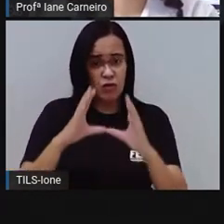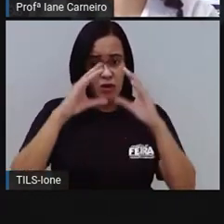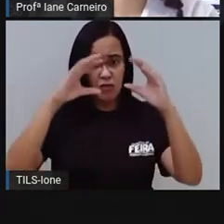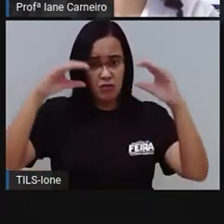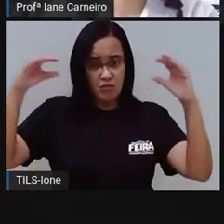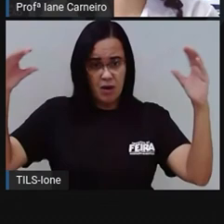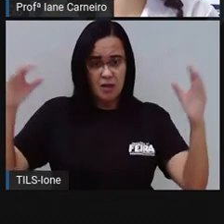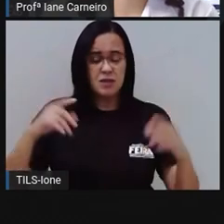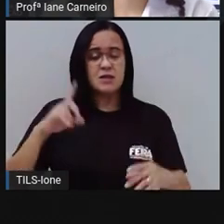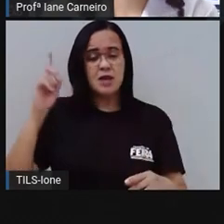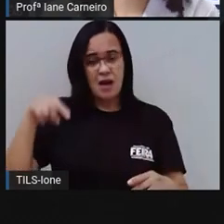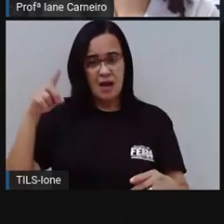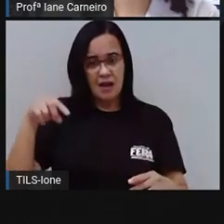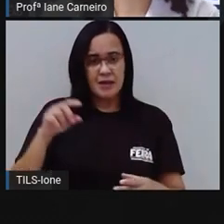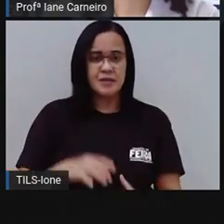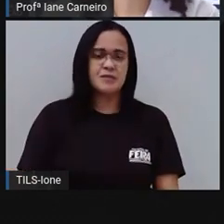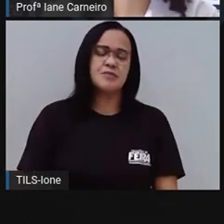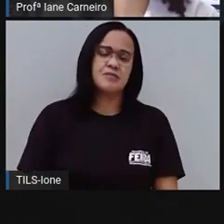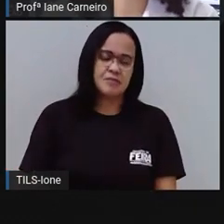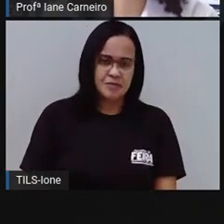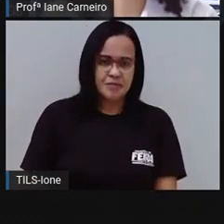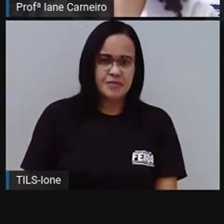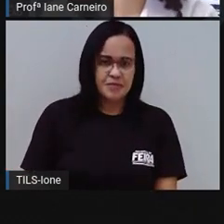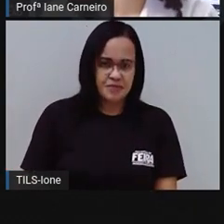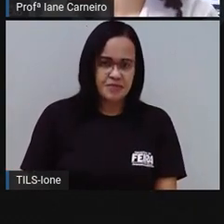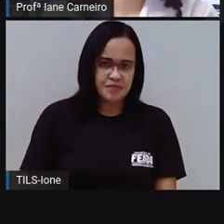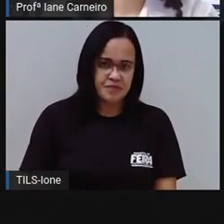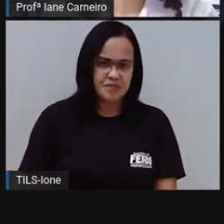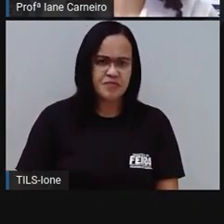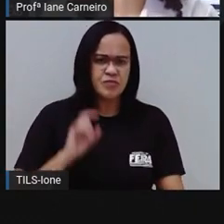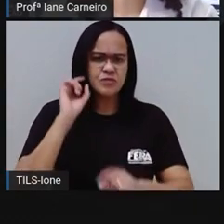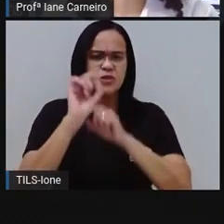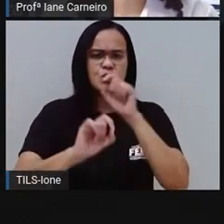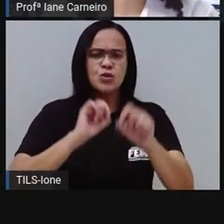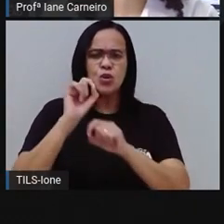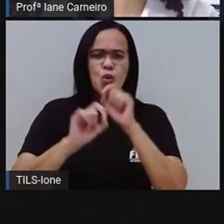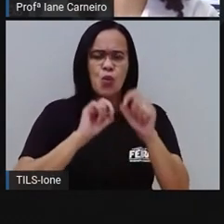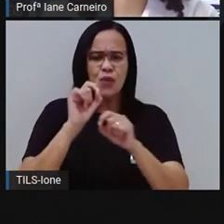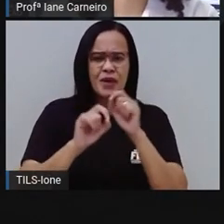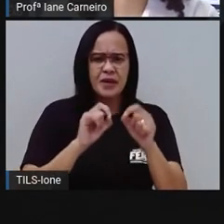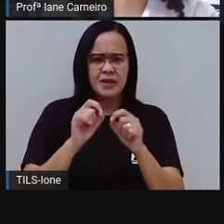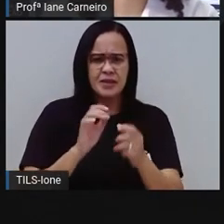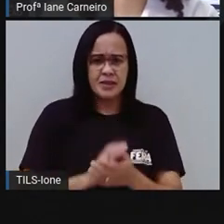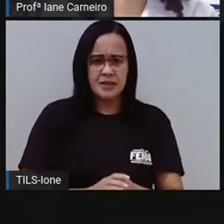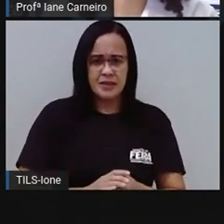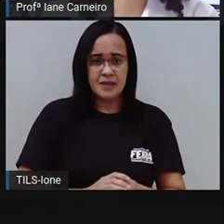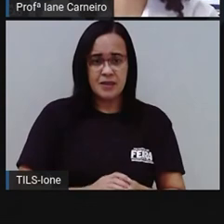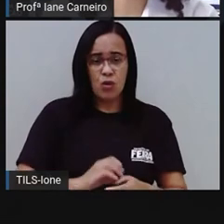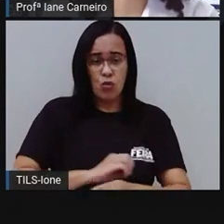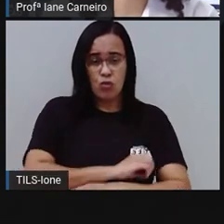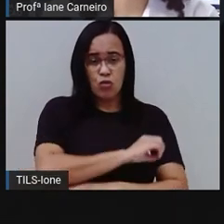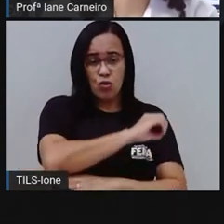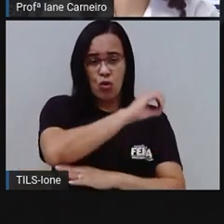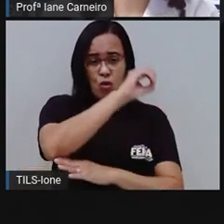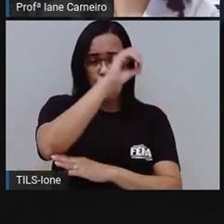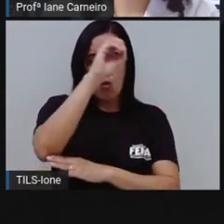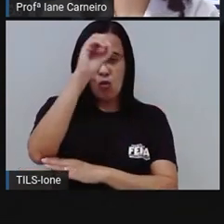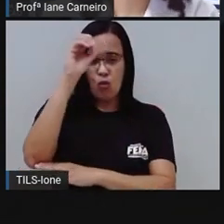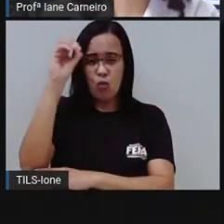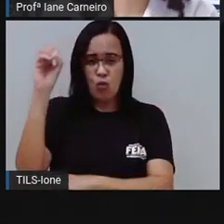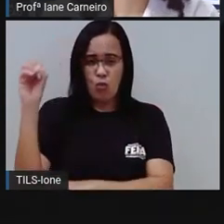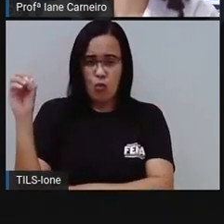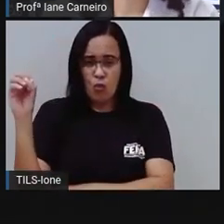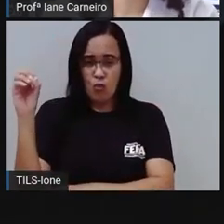Antes da fumaça aparecer, o fogo já está lá. O que é o que é? Subindo o sol, vai se encurtando. Descendo o sol, vai se